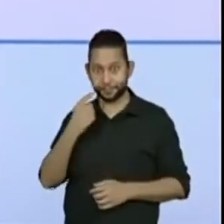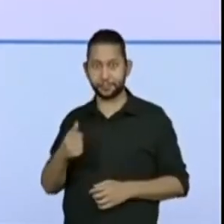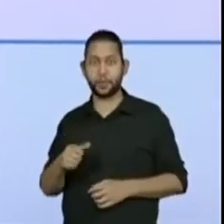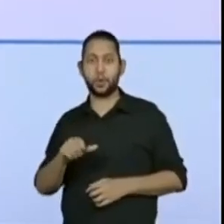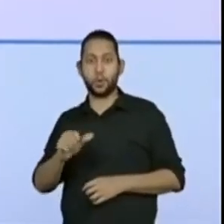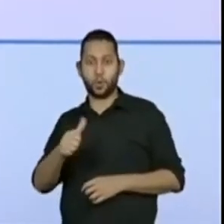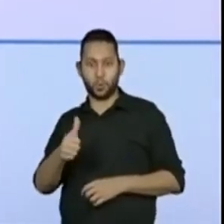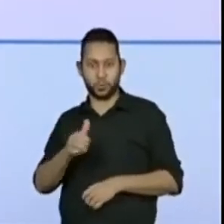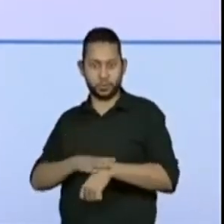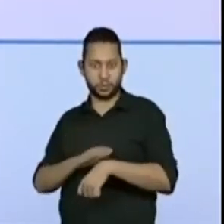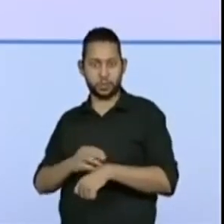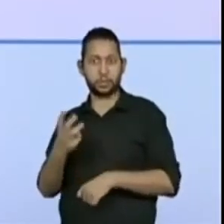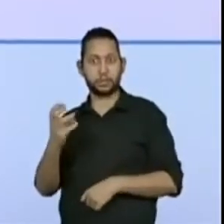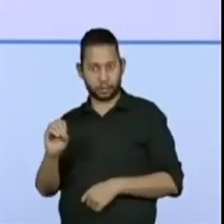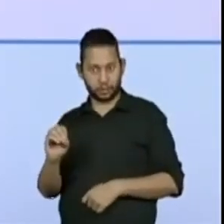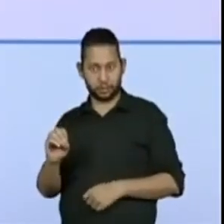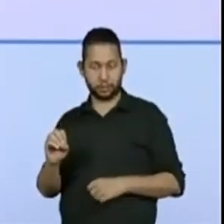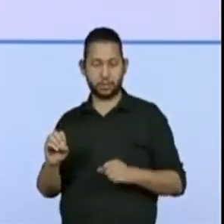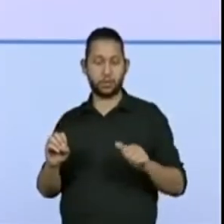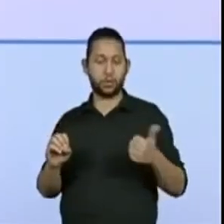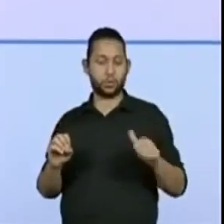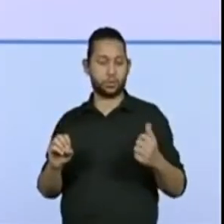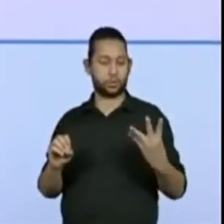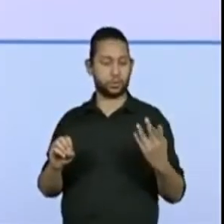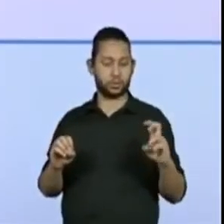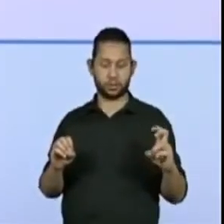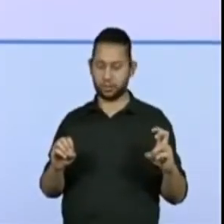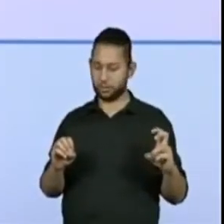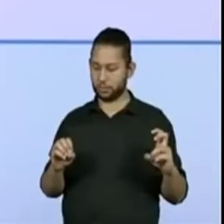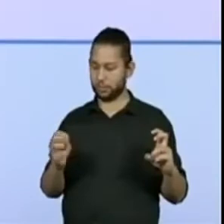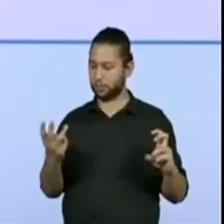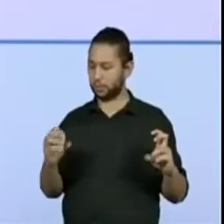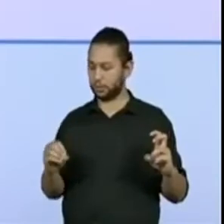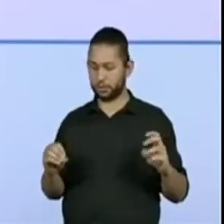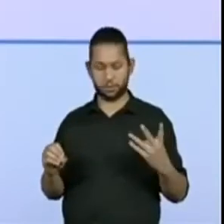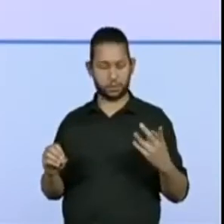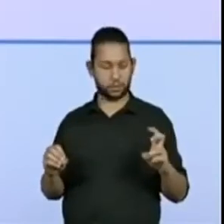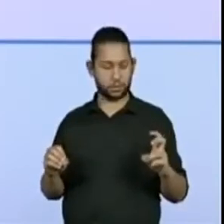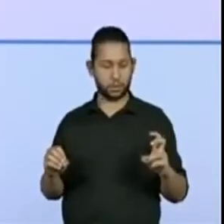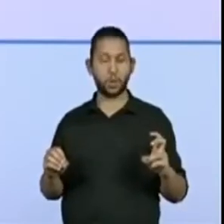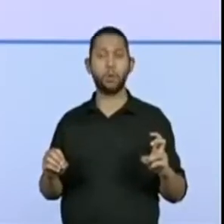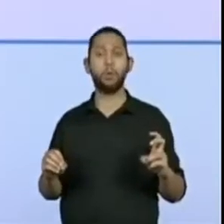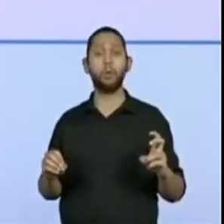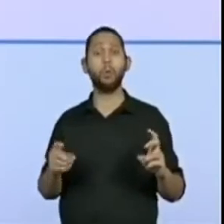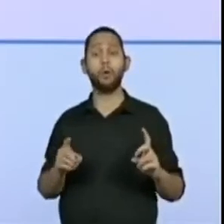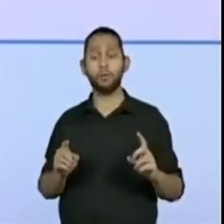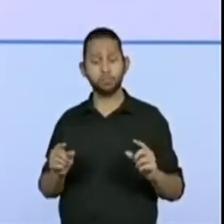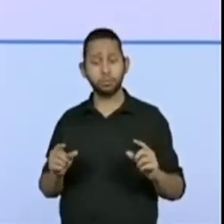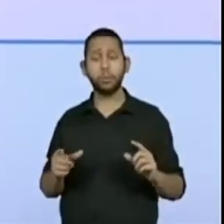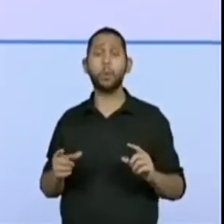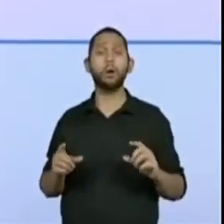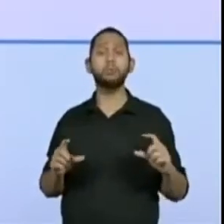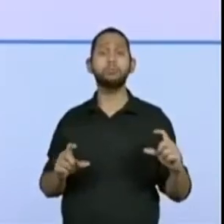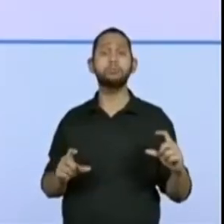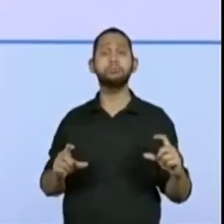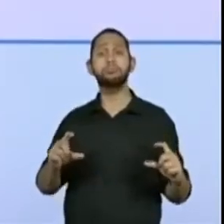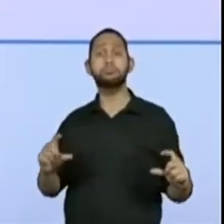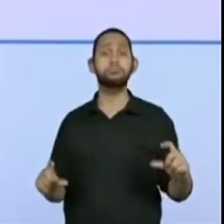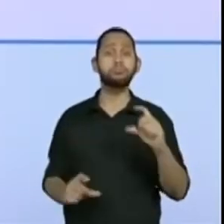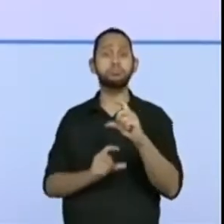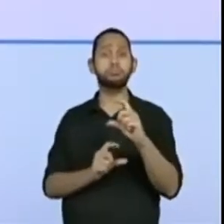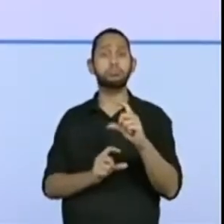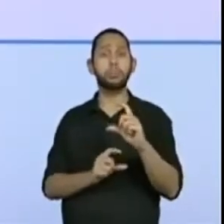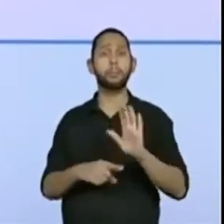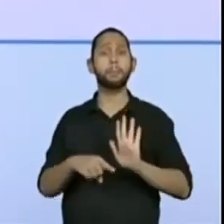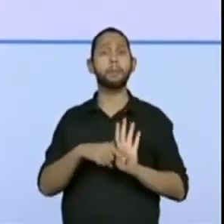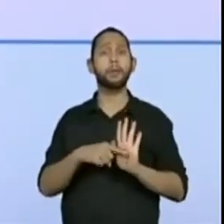30, olho 11 e 45 e descubro qual é a diferença entre eles. Entre